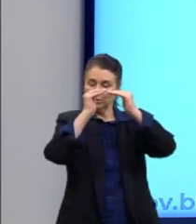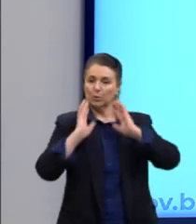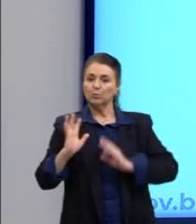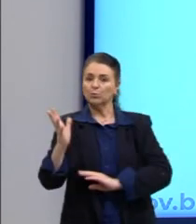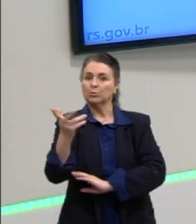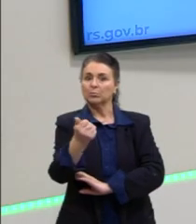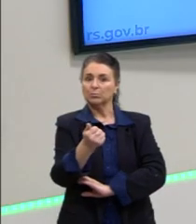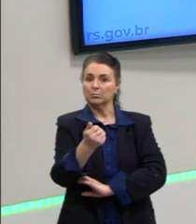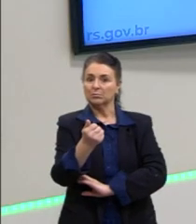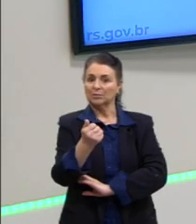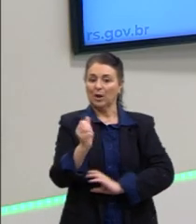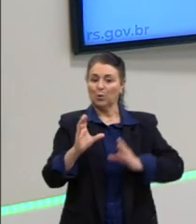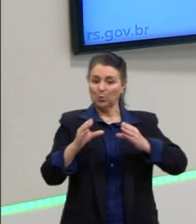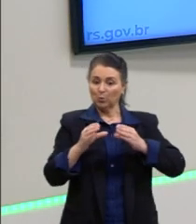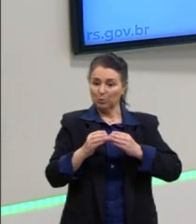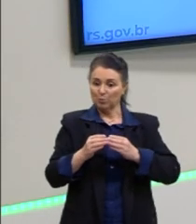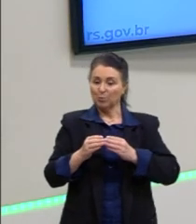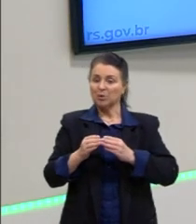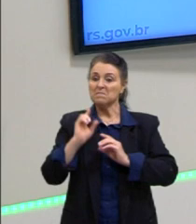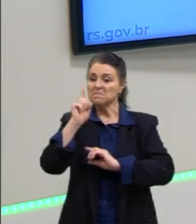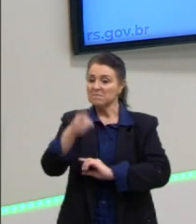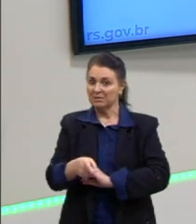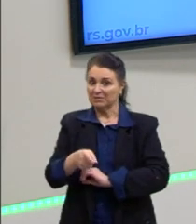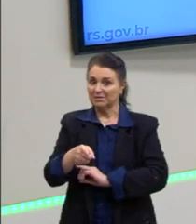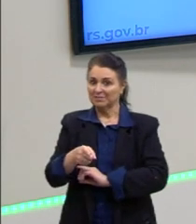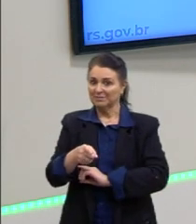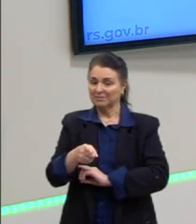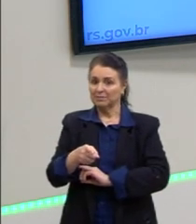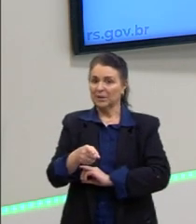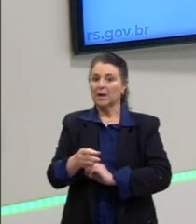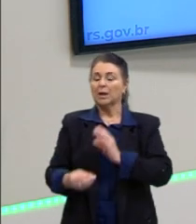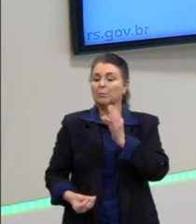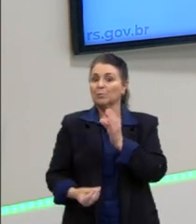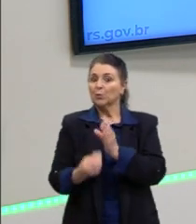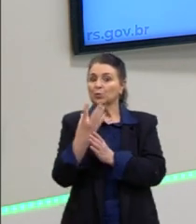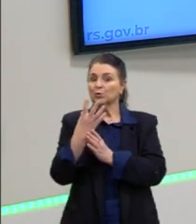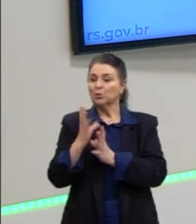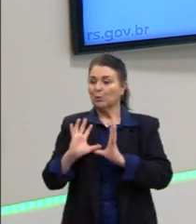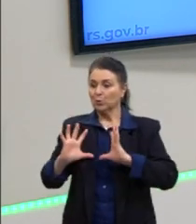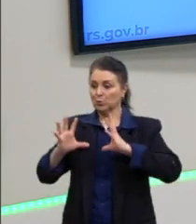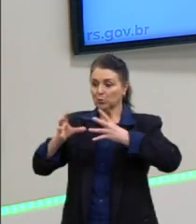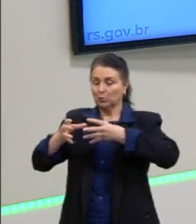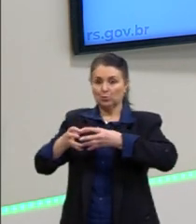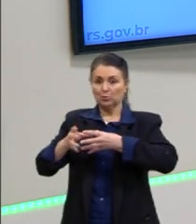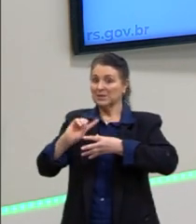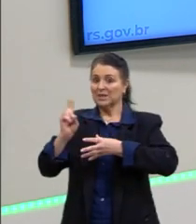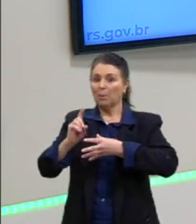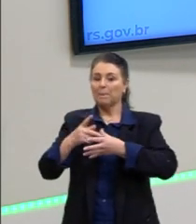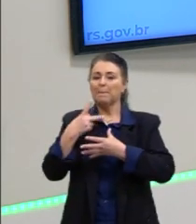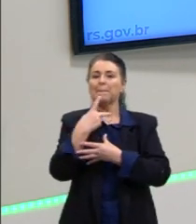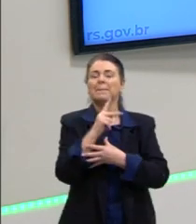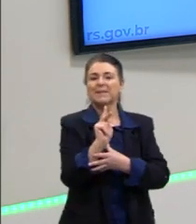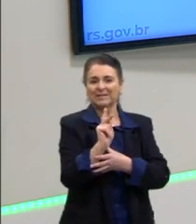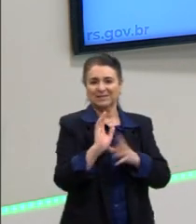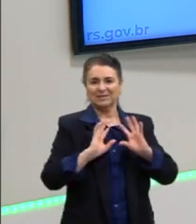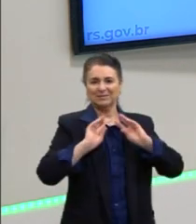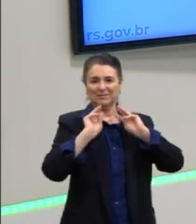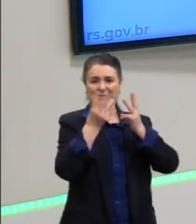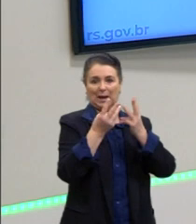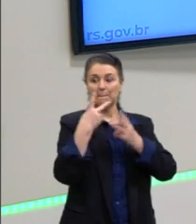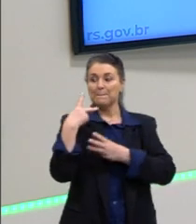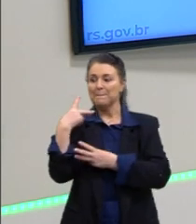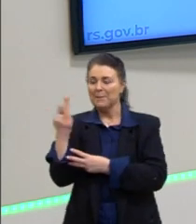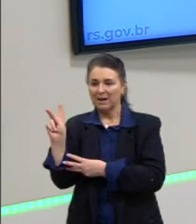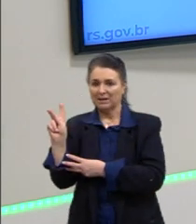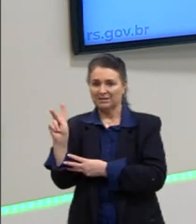determinamos que deve-se consumir, etc e tal, né? Produzindo para as massas e não pelas massas. Produz para as